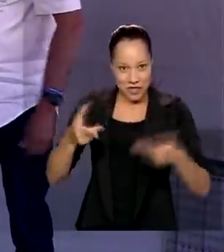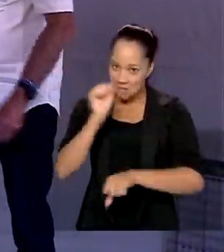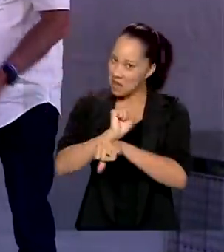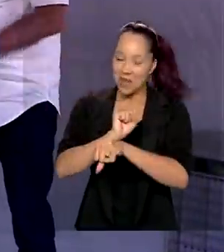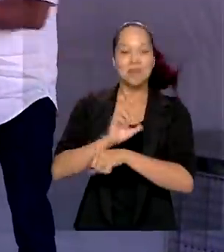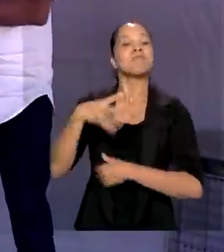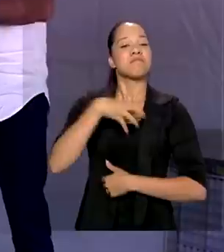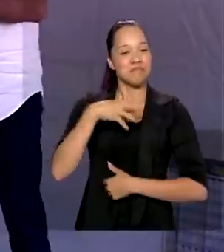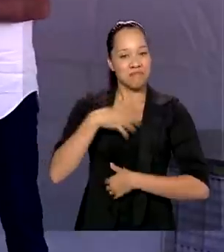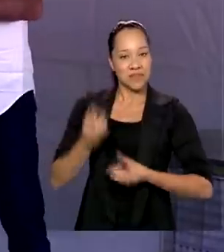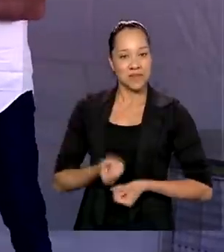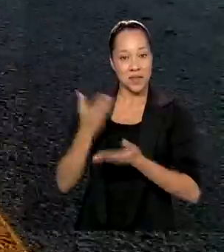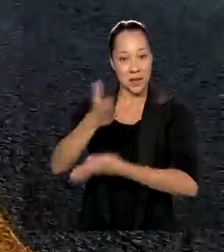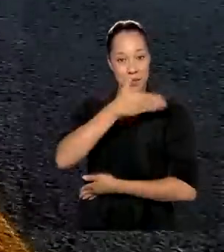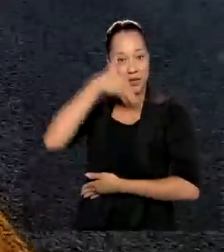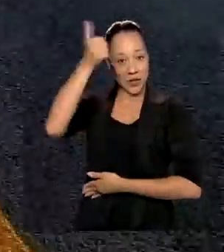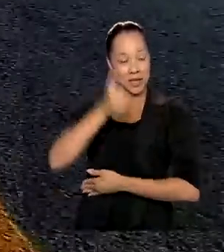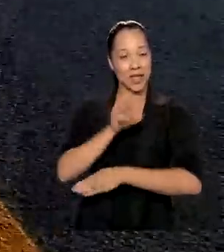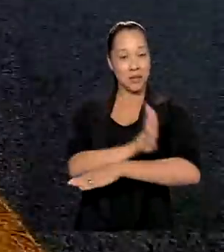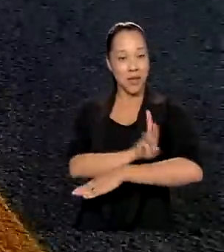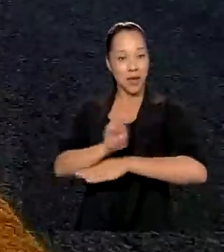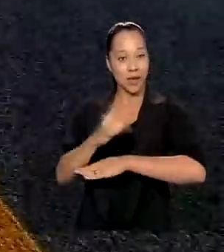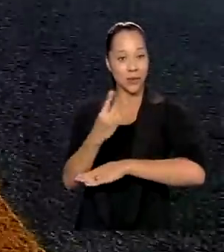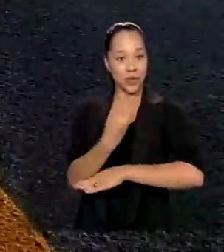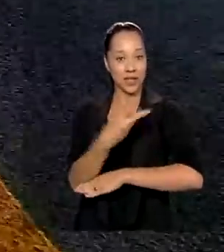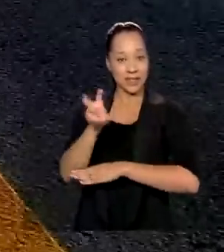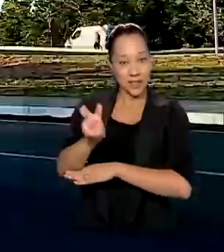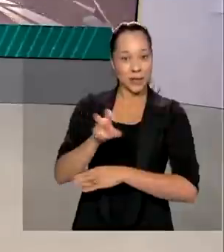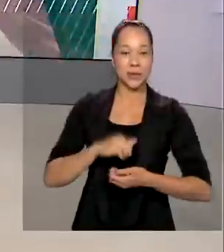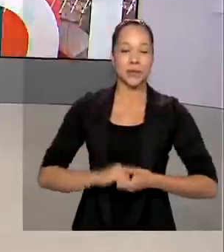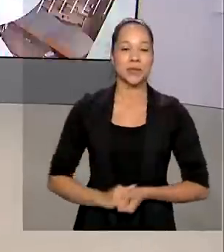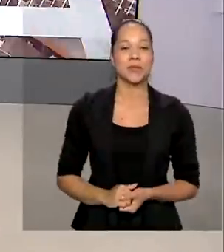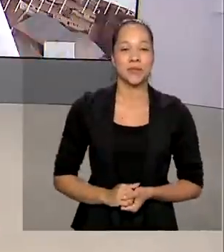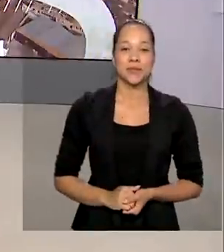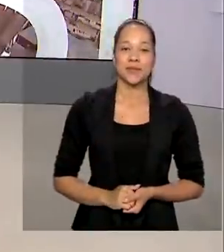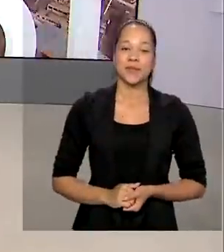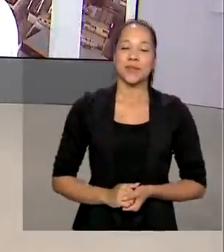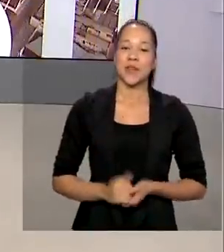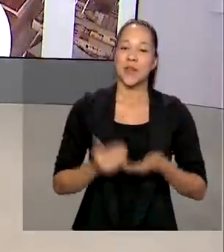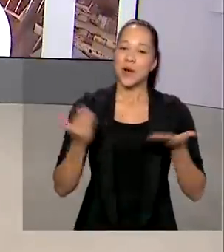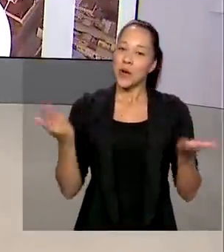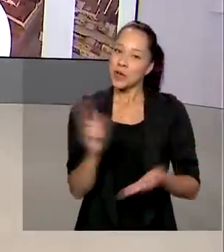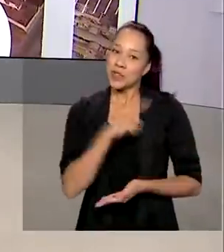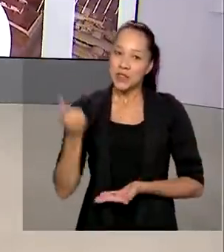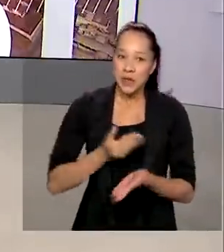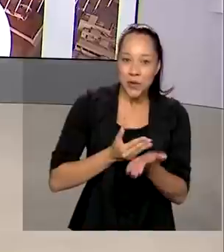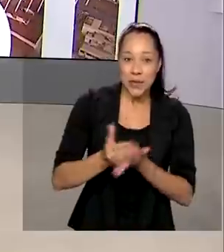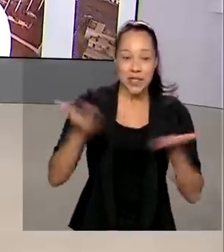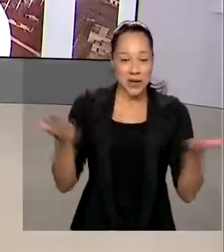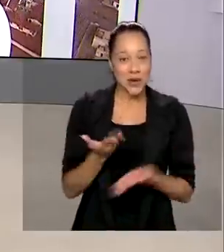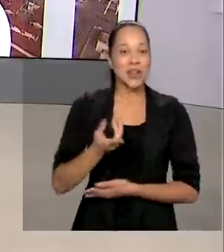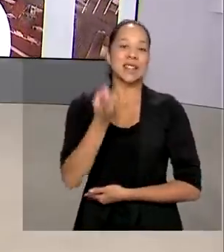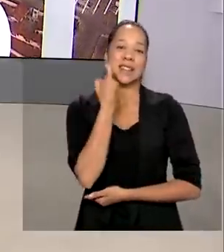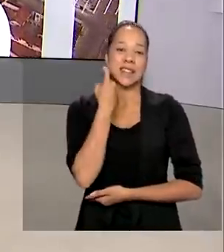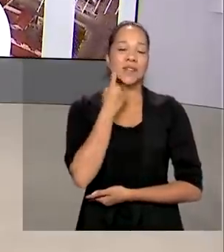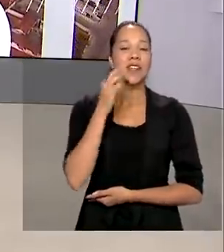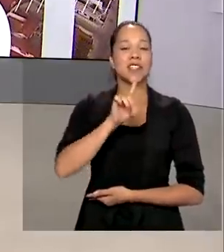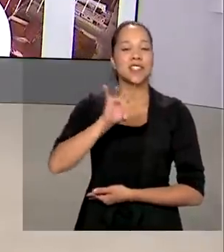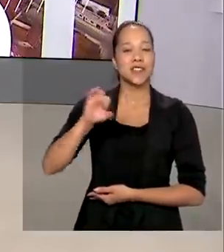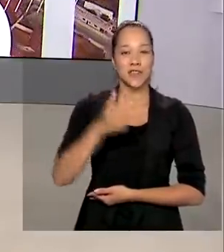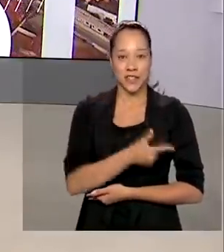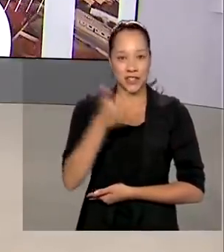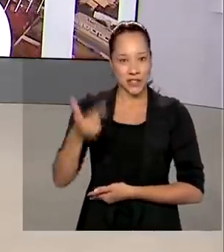e a Bahia recebe melhorias na BR-135. O Brasil em Dia já está no ar nesta sexta-feira,